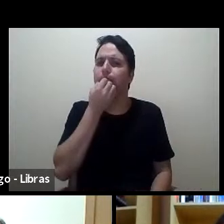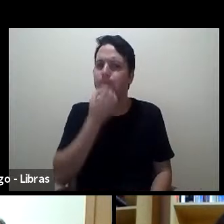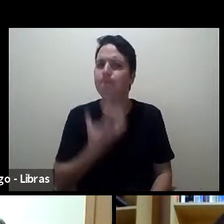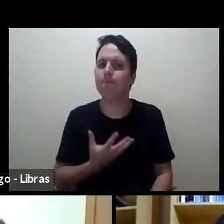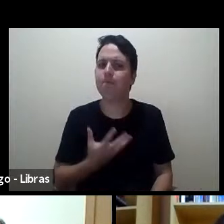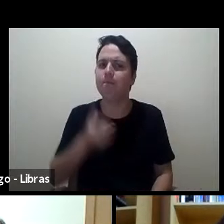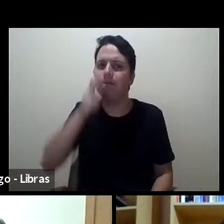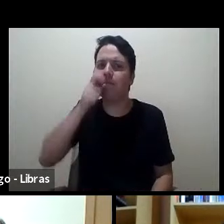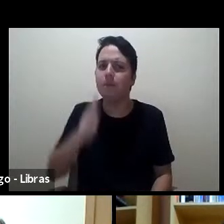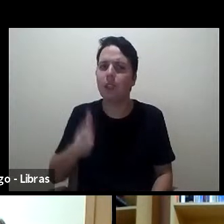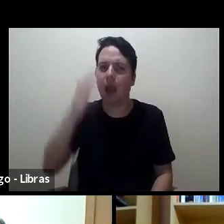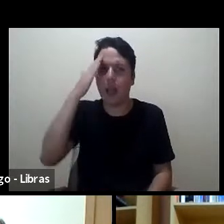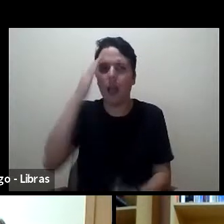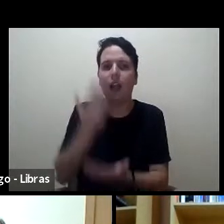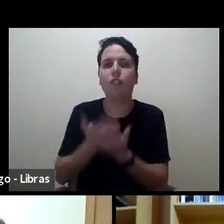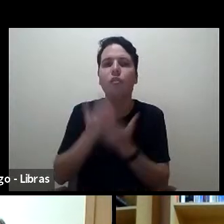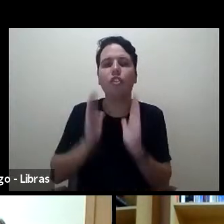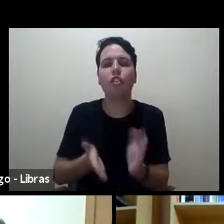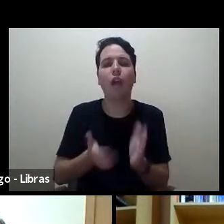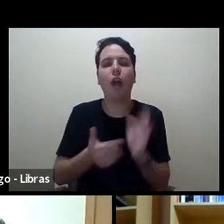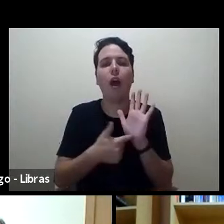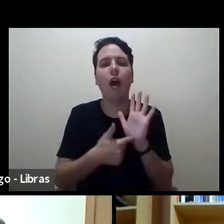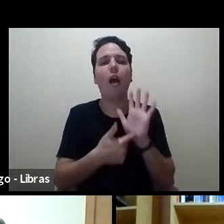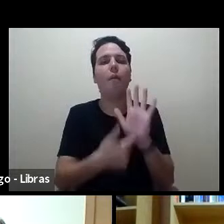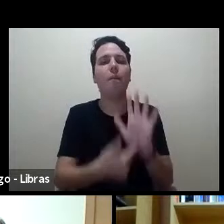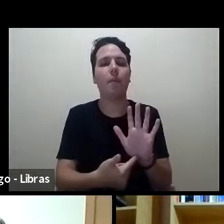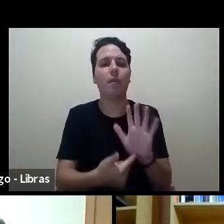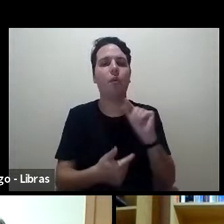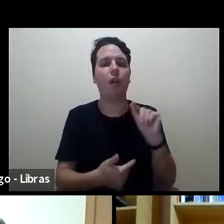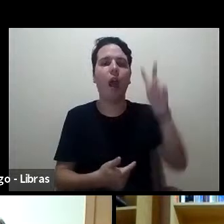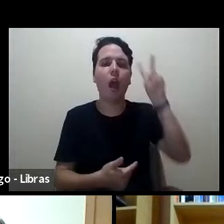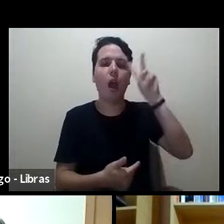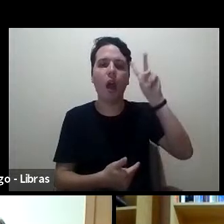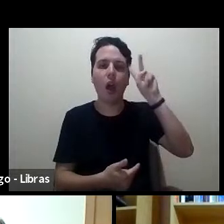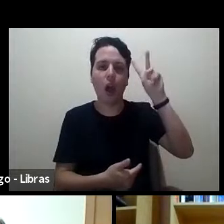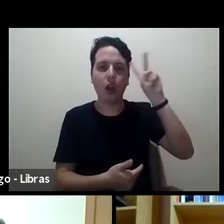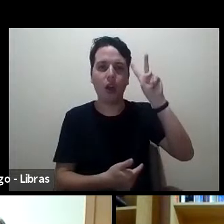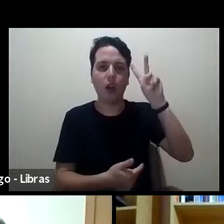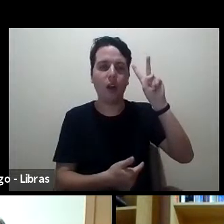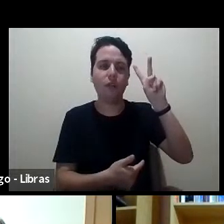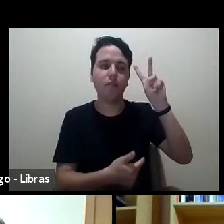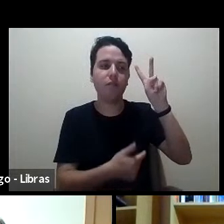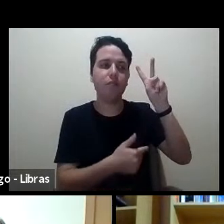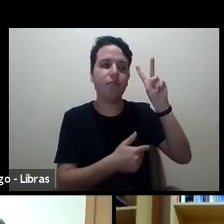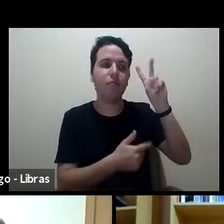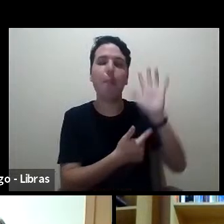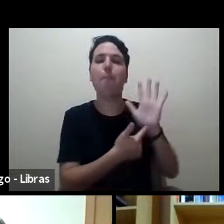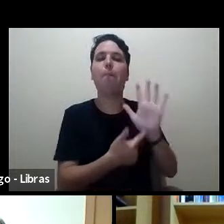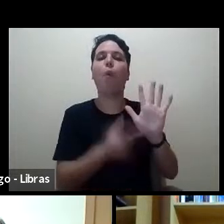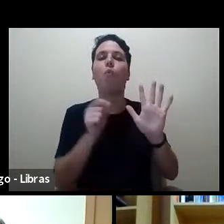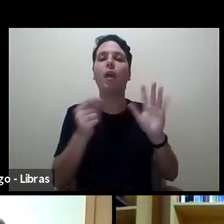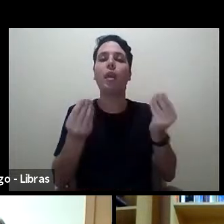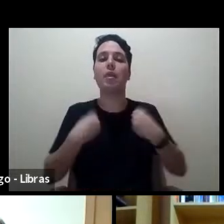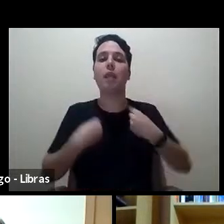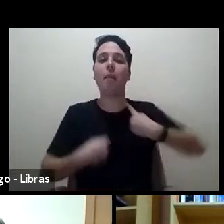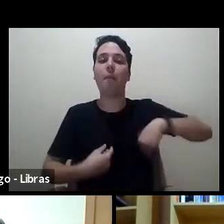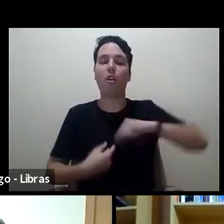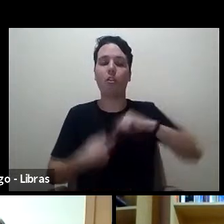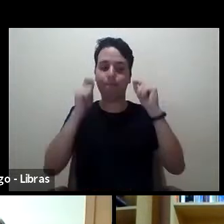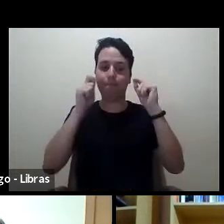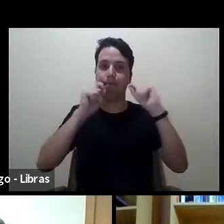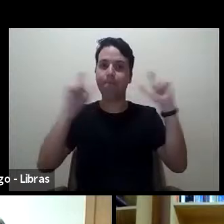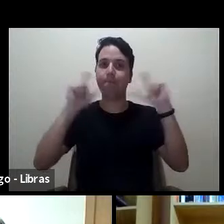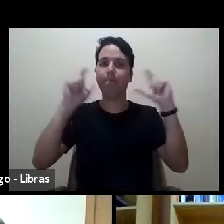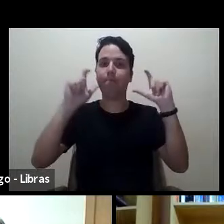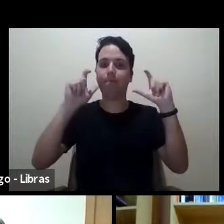também já apresentas essa história, nos dando um alerta, um